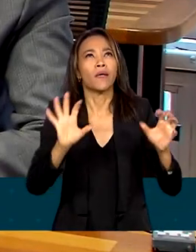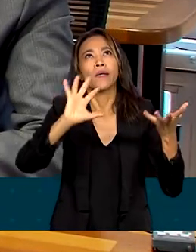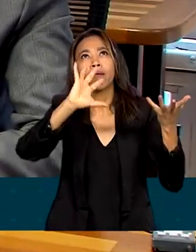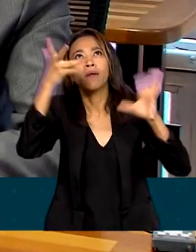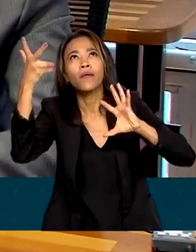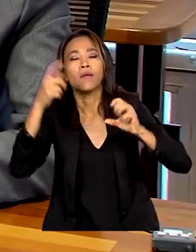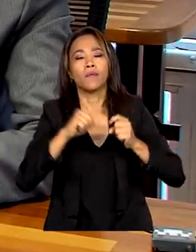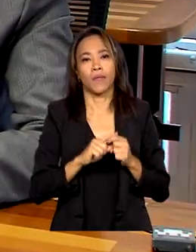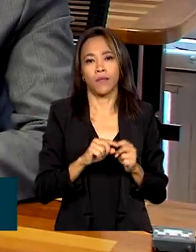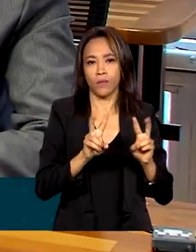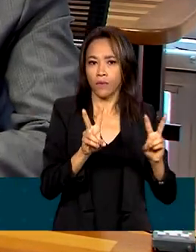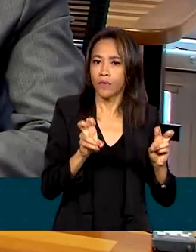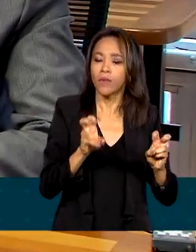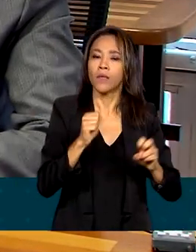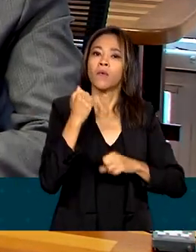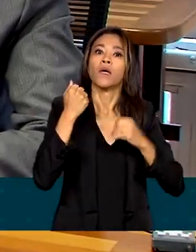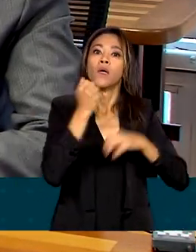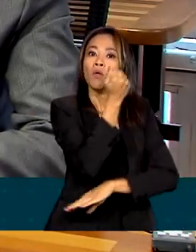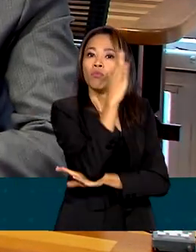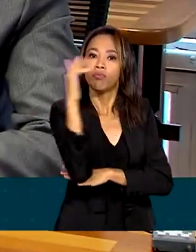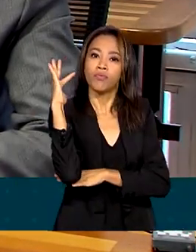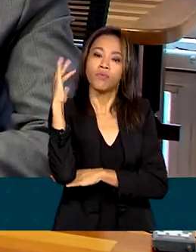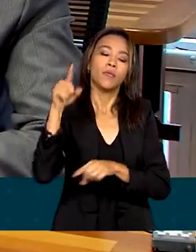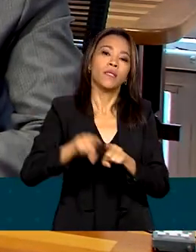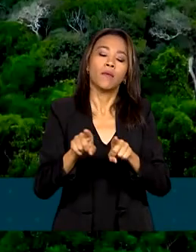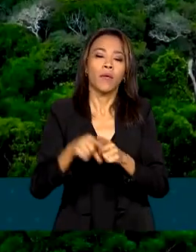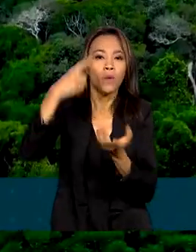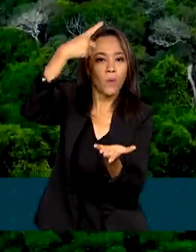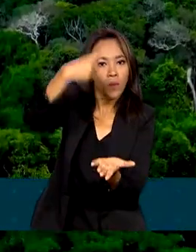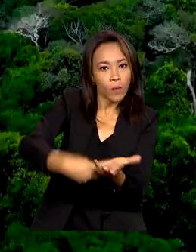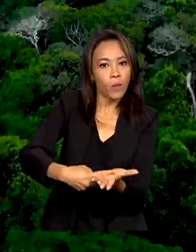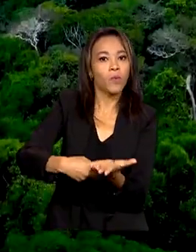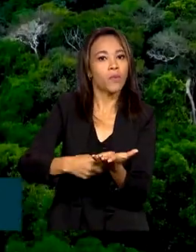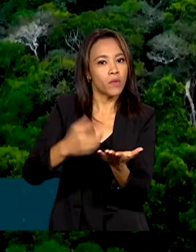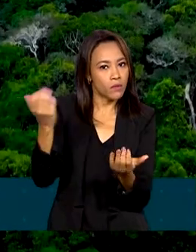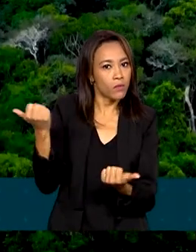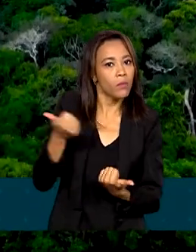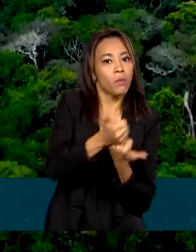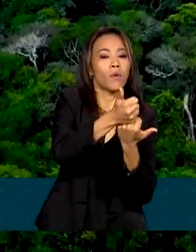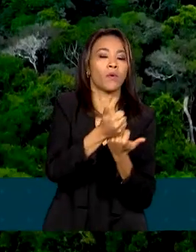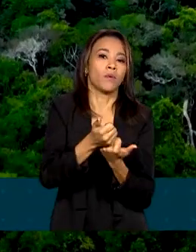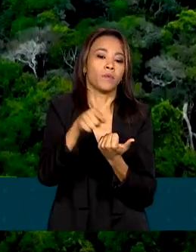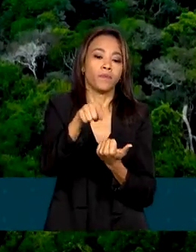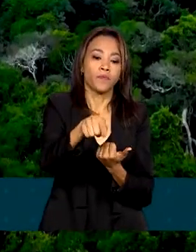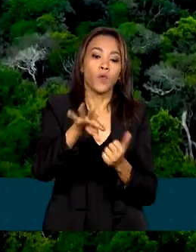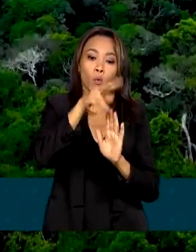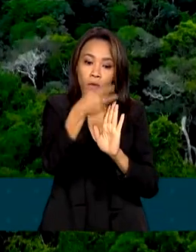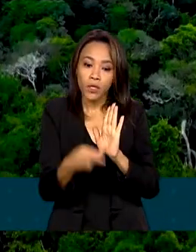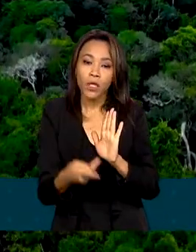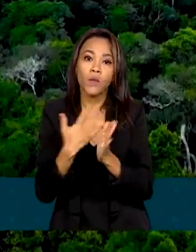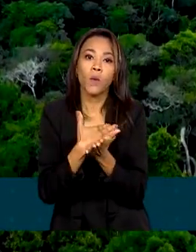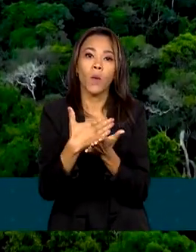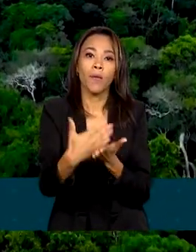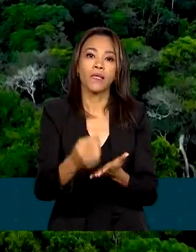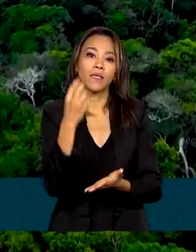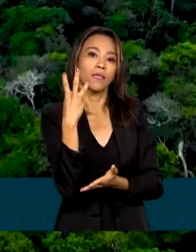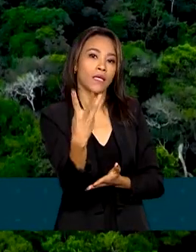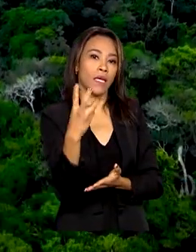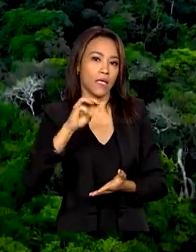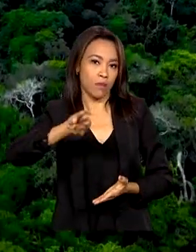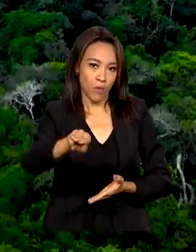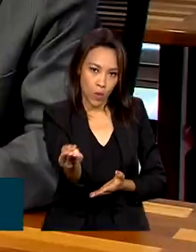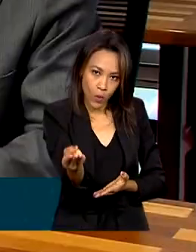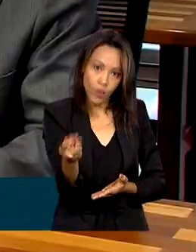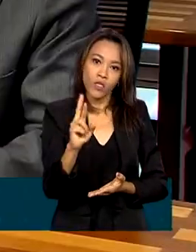o retorno das contribuições internacionais para o Fundo Amazônia. O projeto recomeça com 3 bilhões de reais